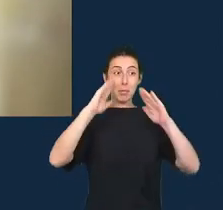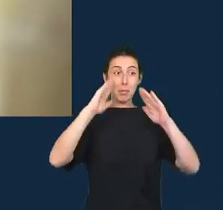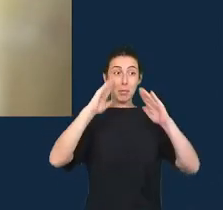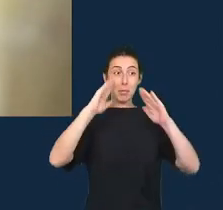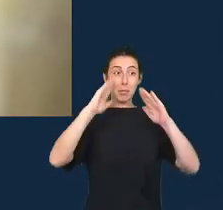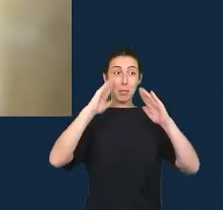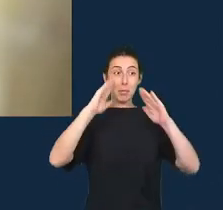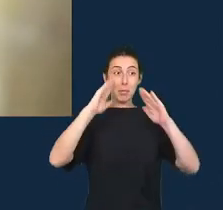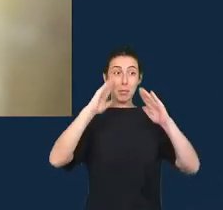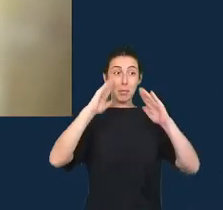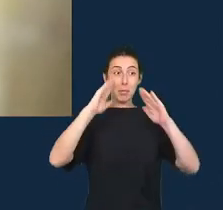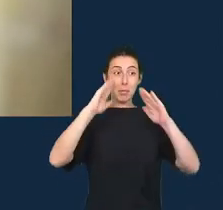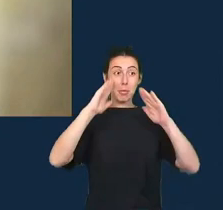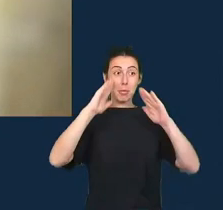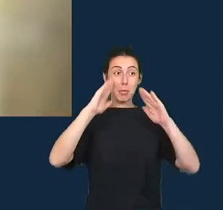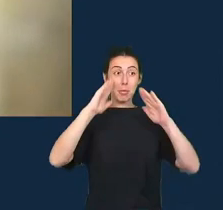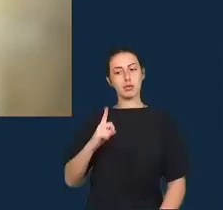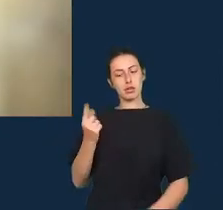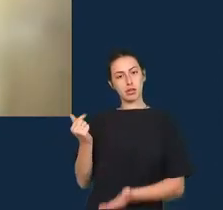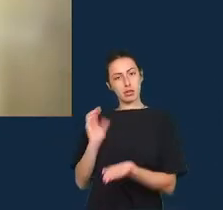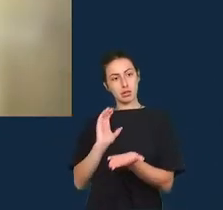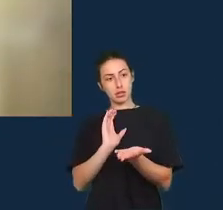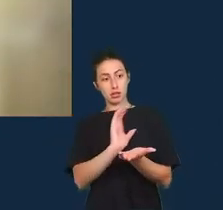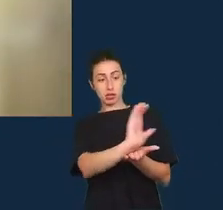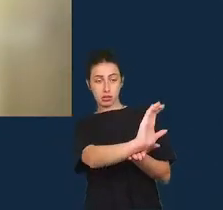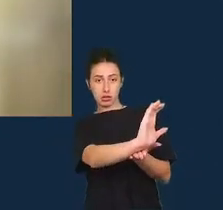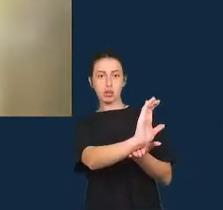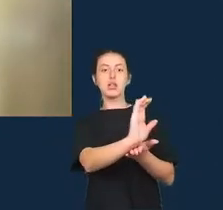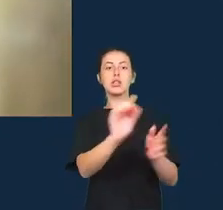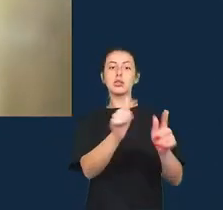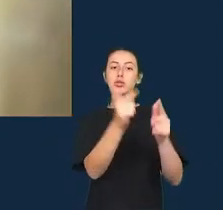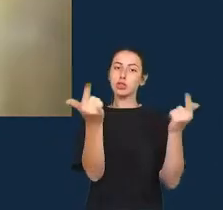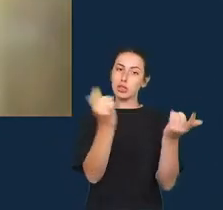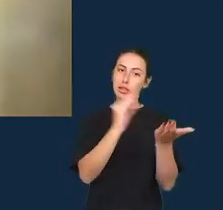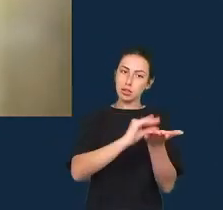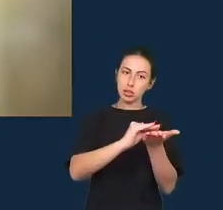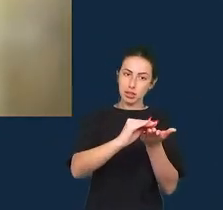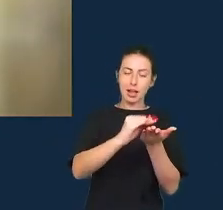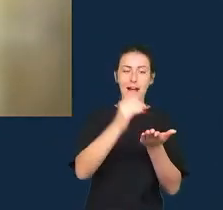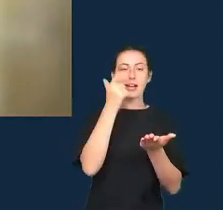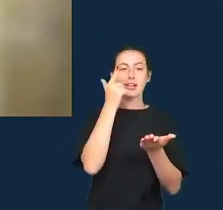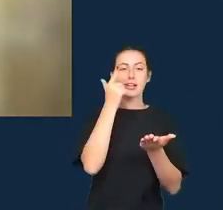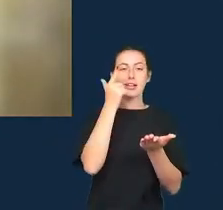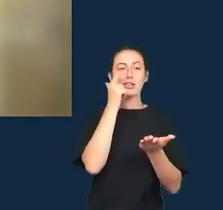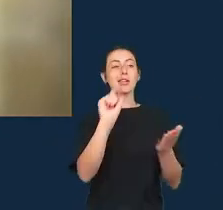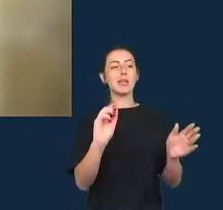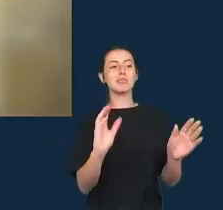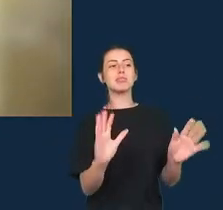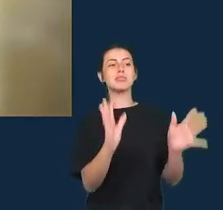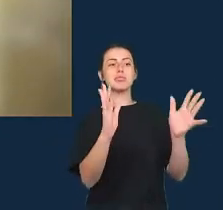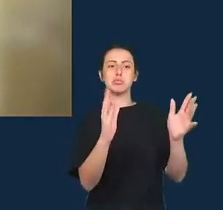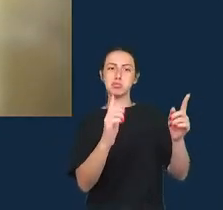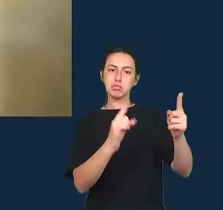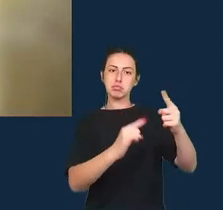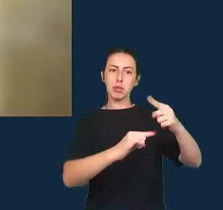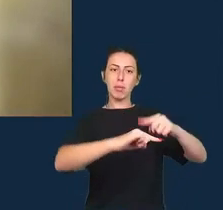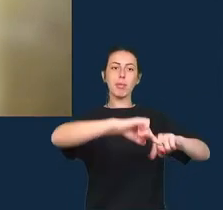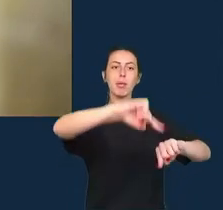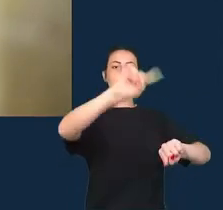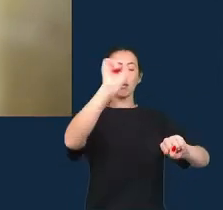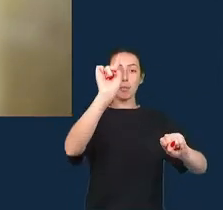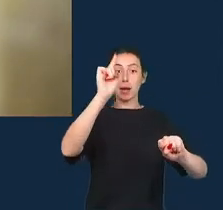investimento no jornalismo de dados que eleva o valor desse jornalismo aos olhos dos